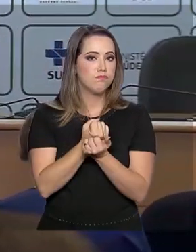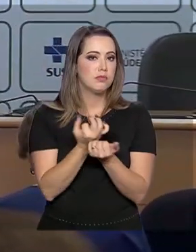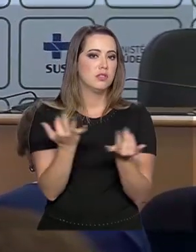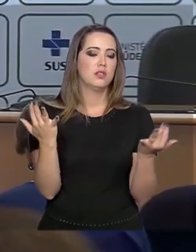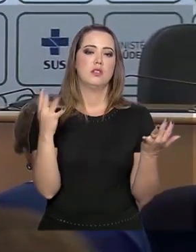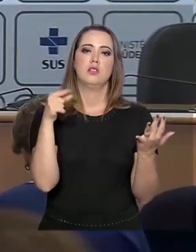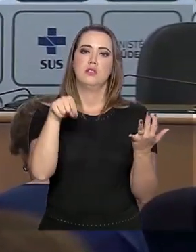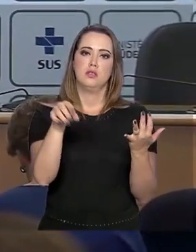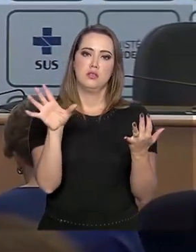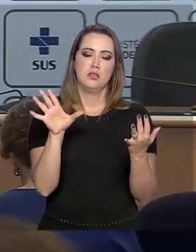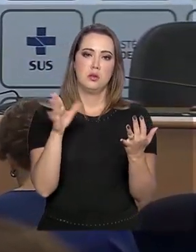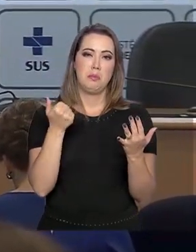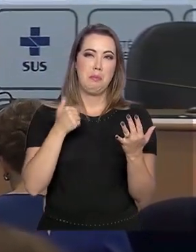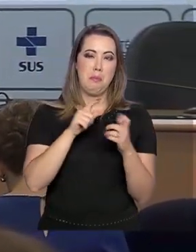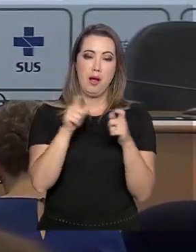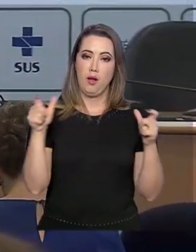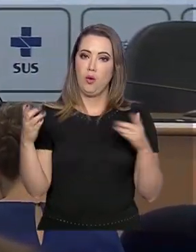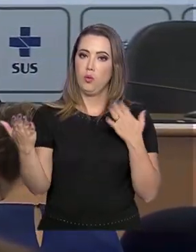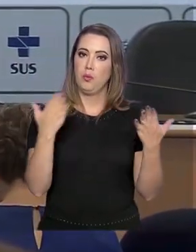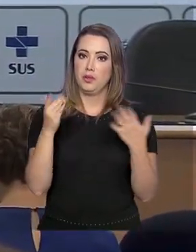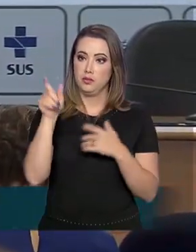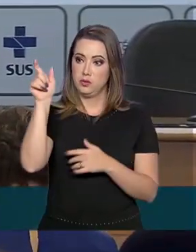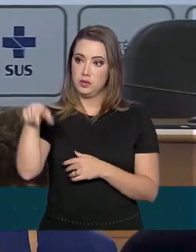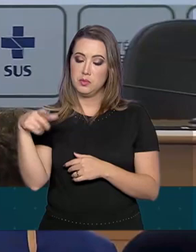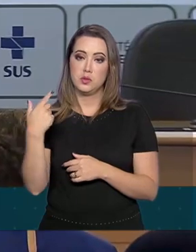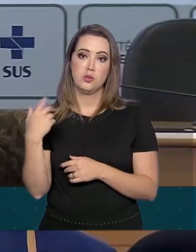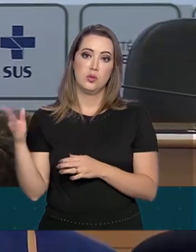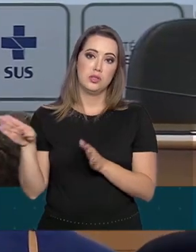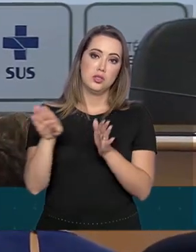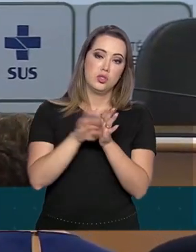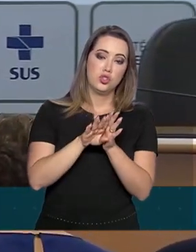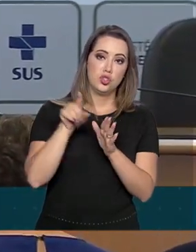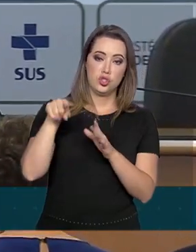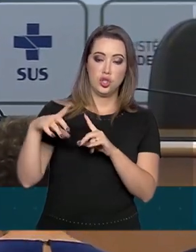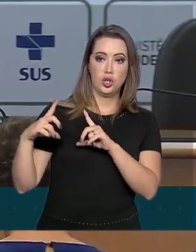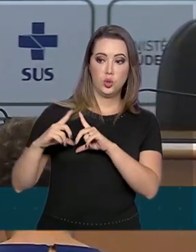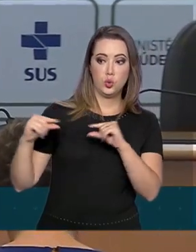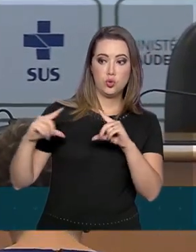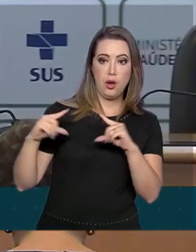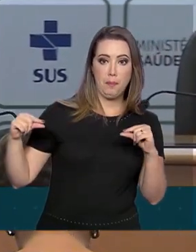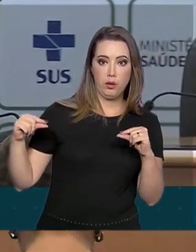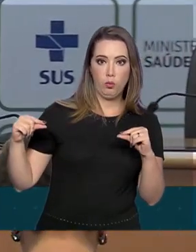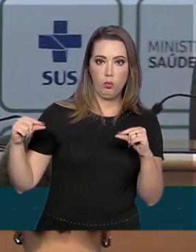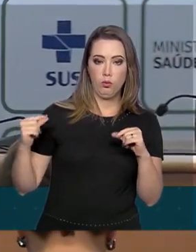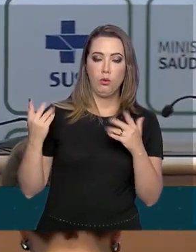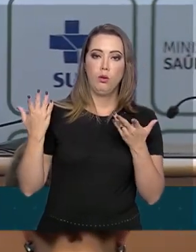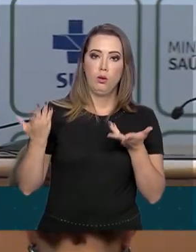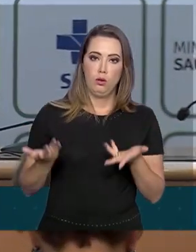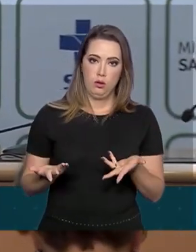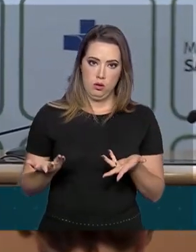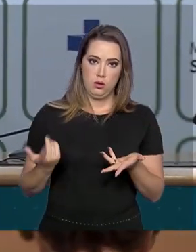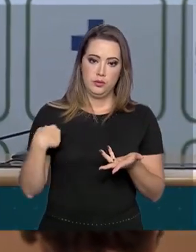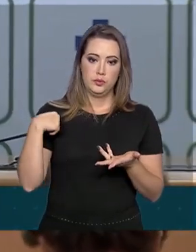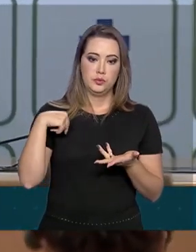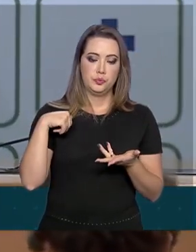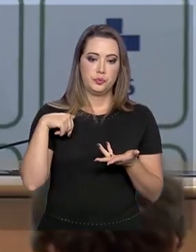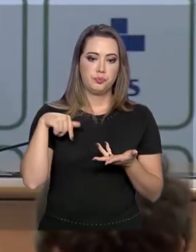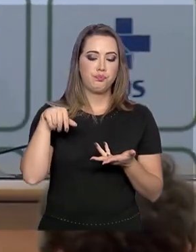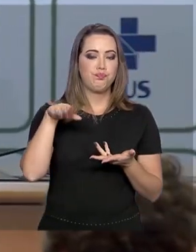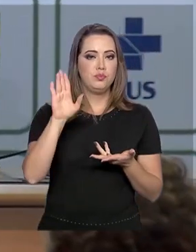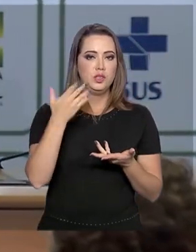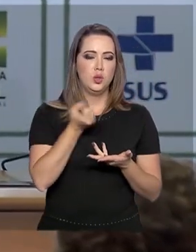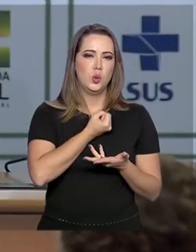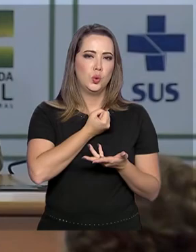fluxo de pacientes que vêm do Japão. E isso fez crescer muito o número de pacientes